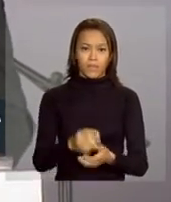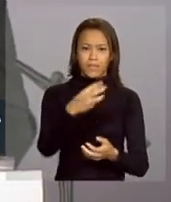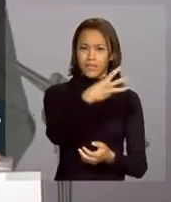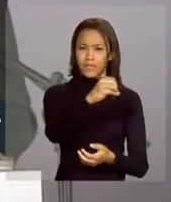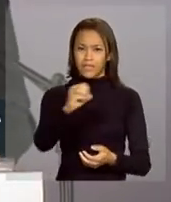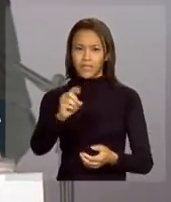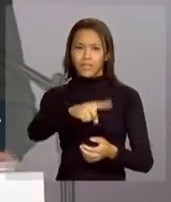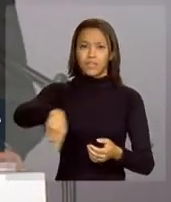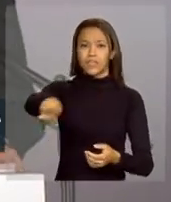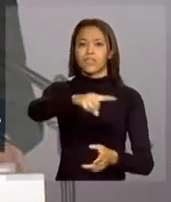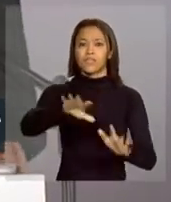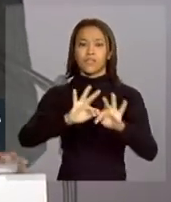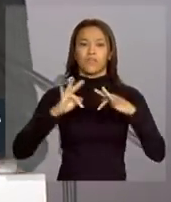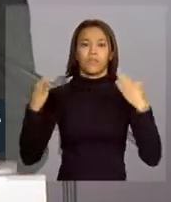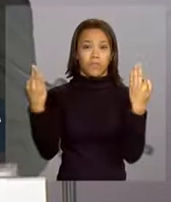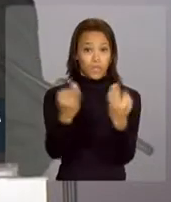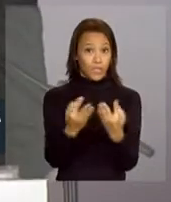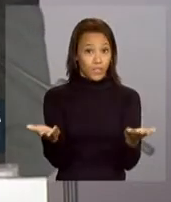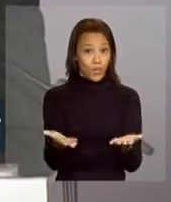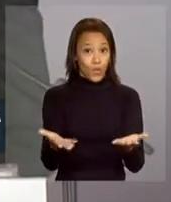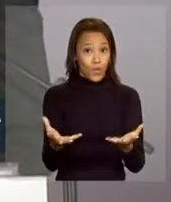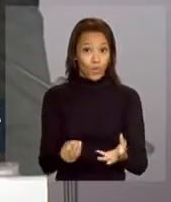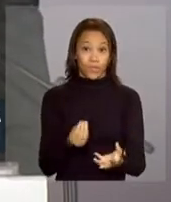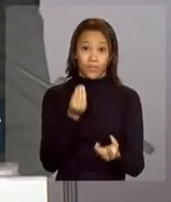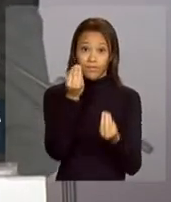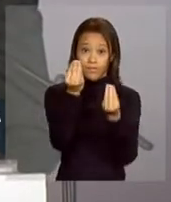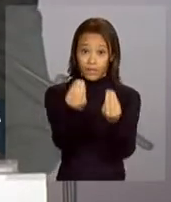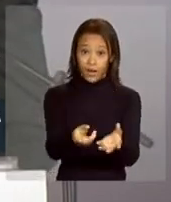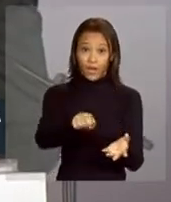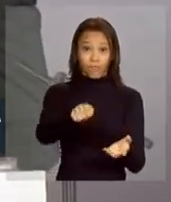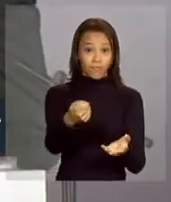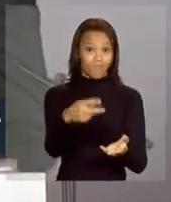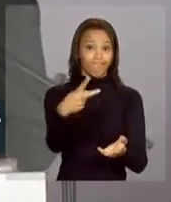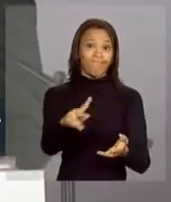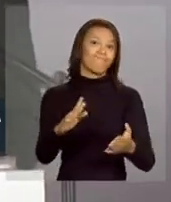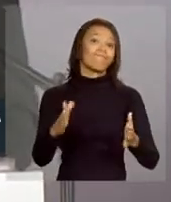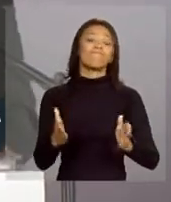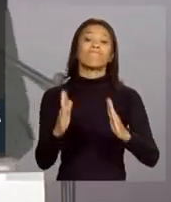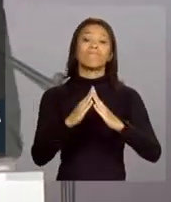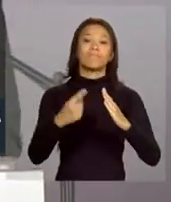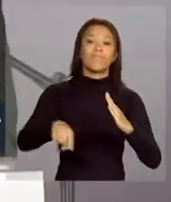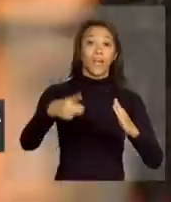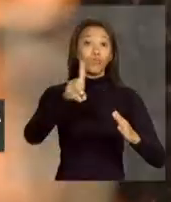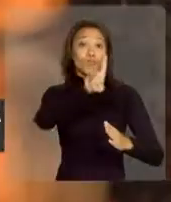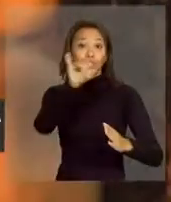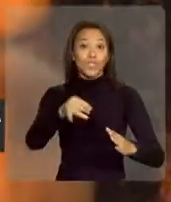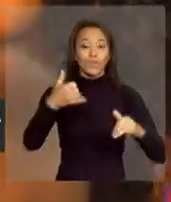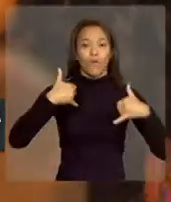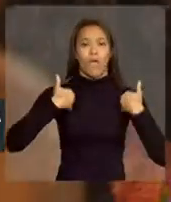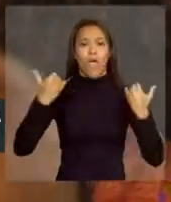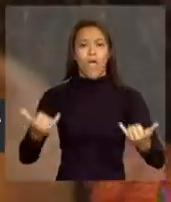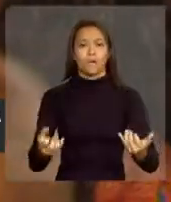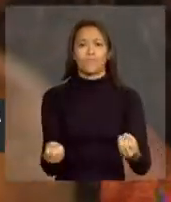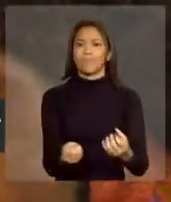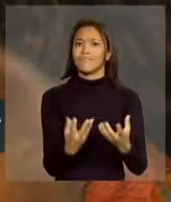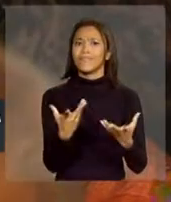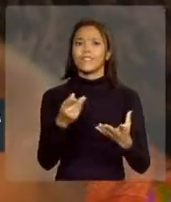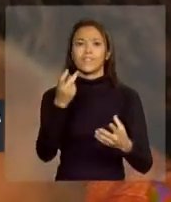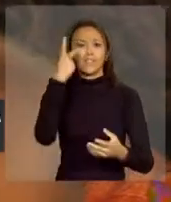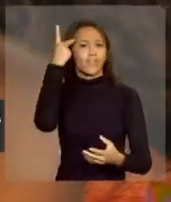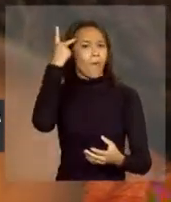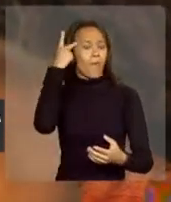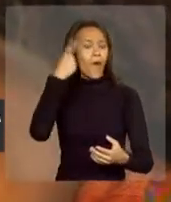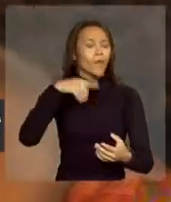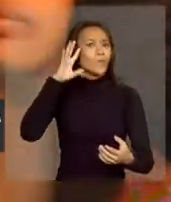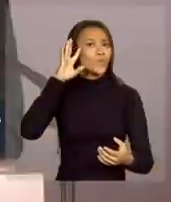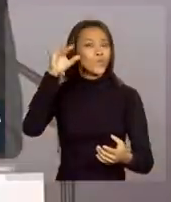famílias que recebem hoje, no dia do aniversário de São Paulo, o presente tão